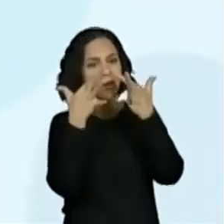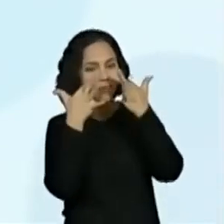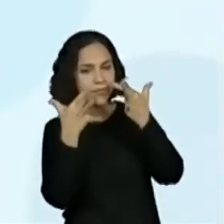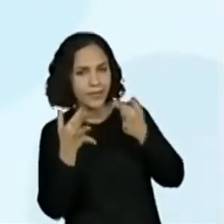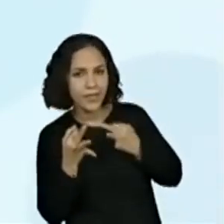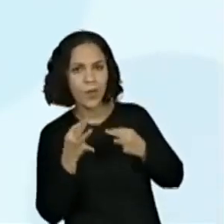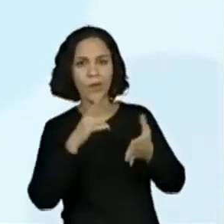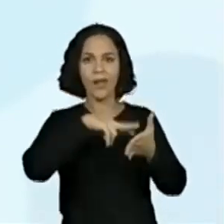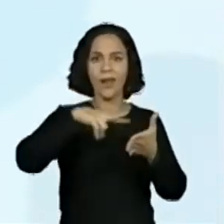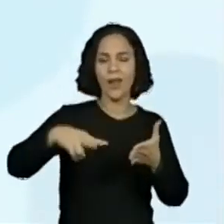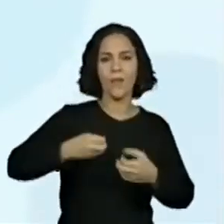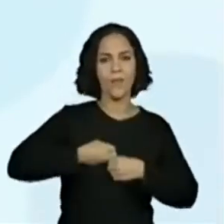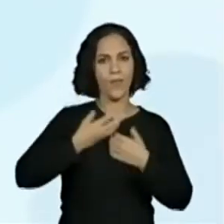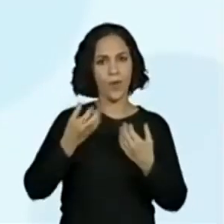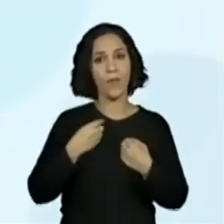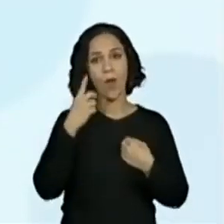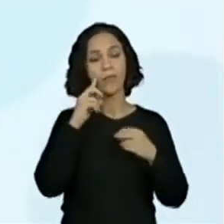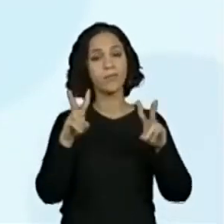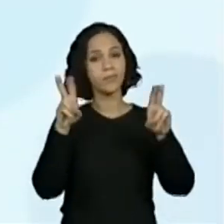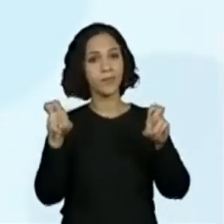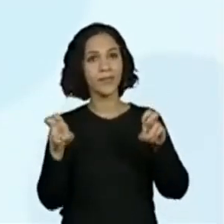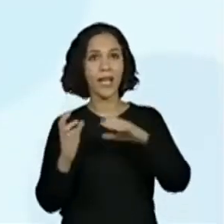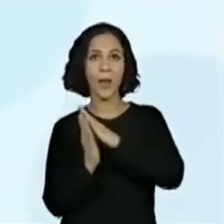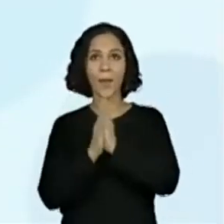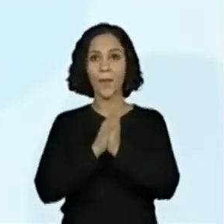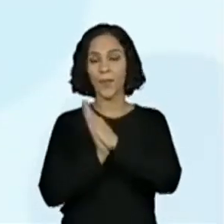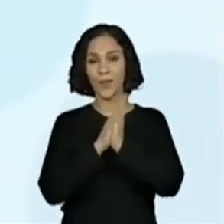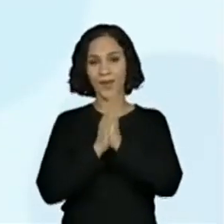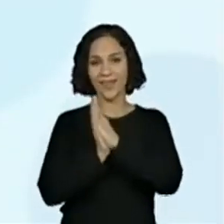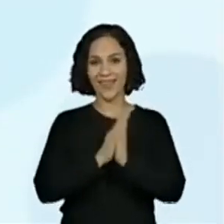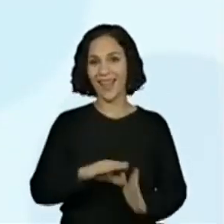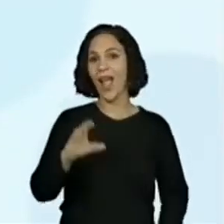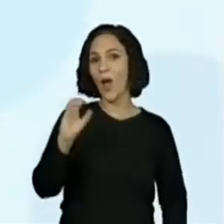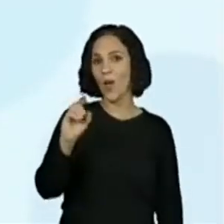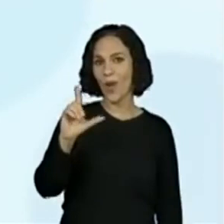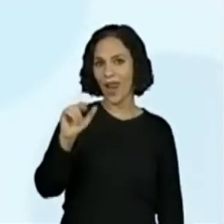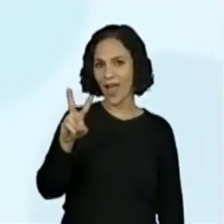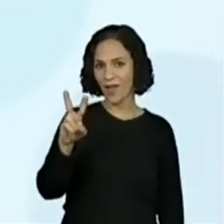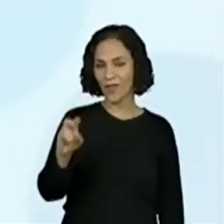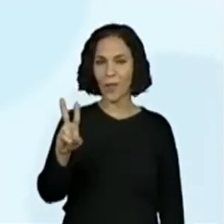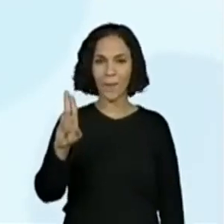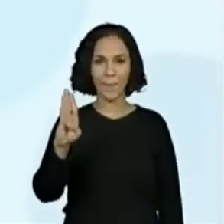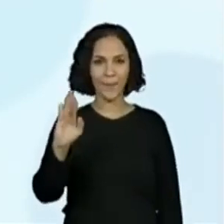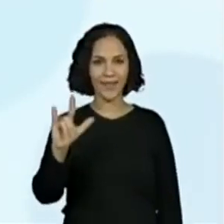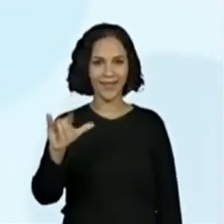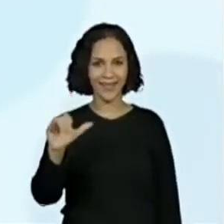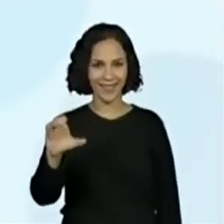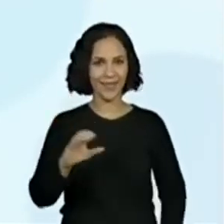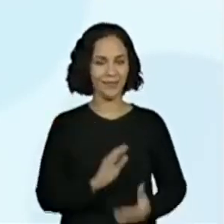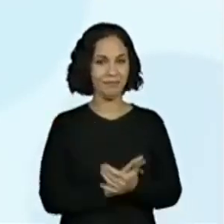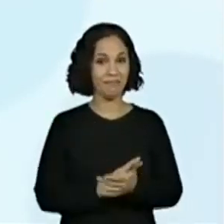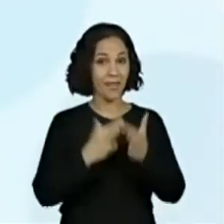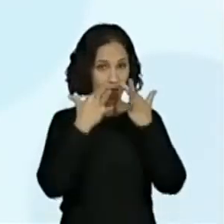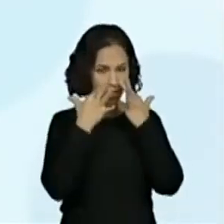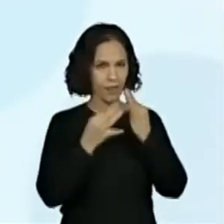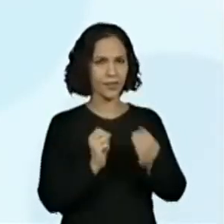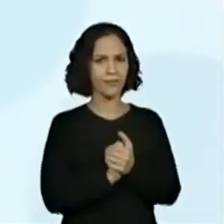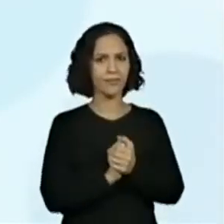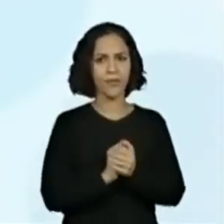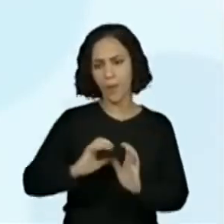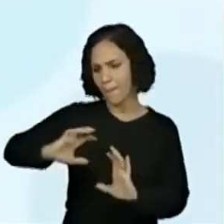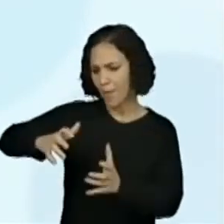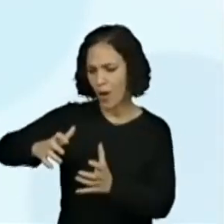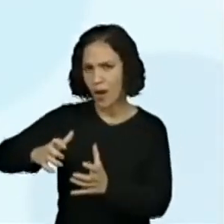leitura do poema, a boneca de Olavo Bilac. Prestem atenção. Deixando a bola e a